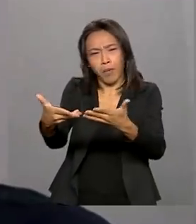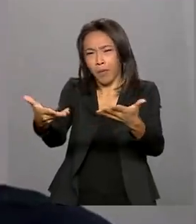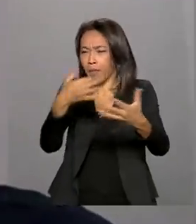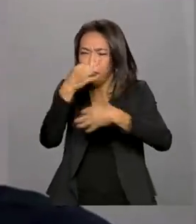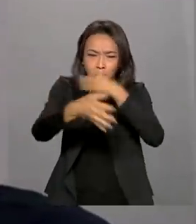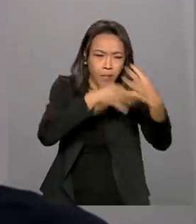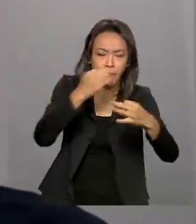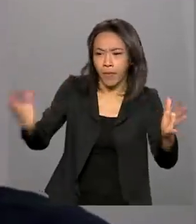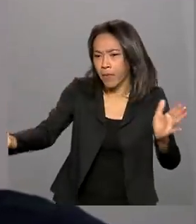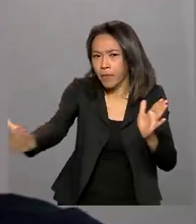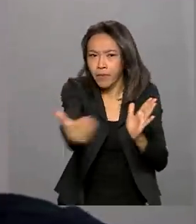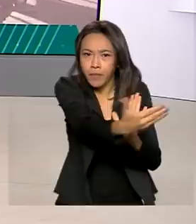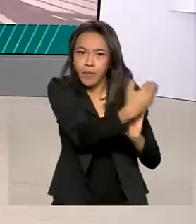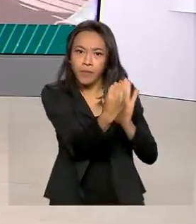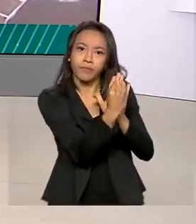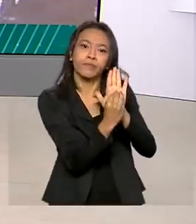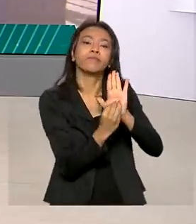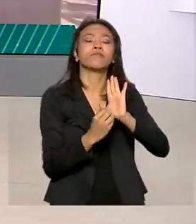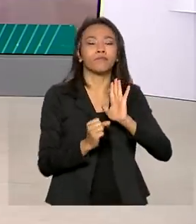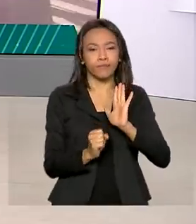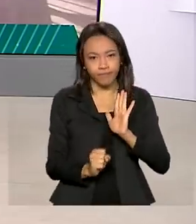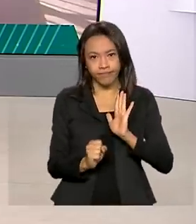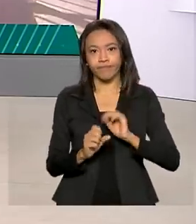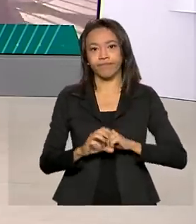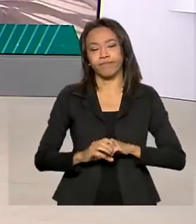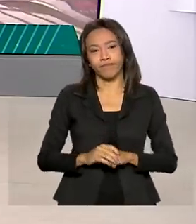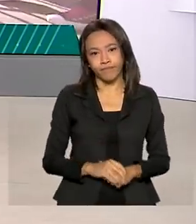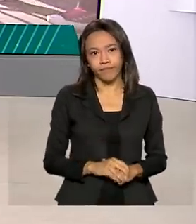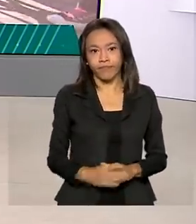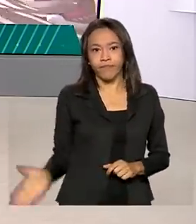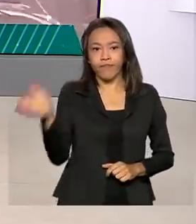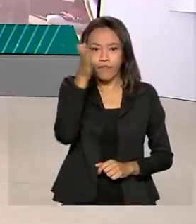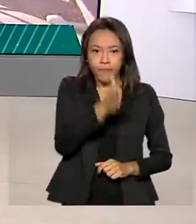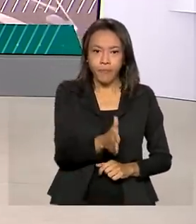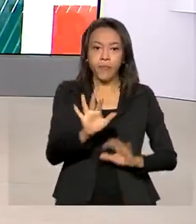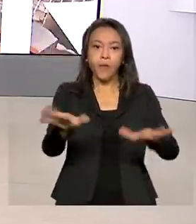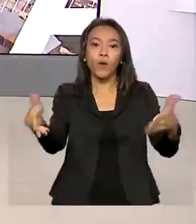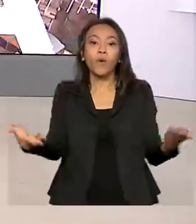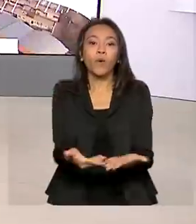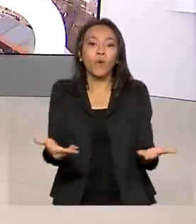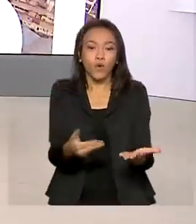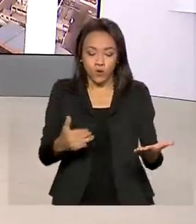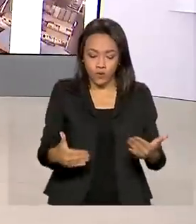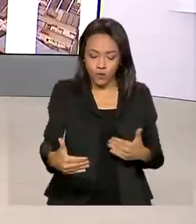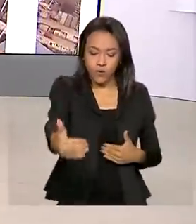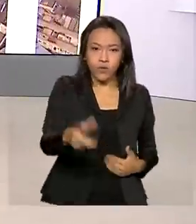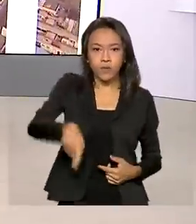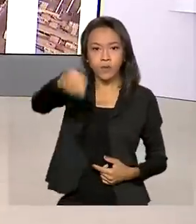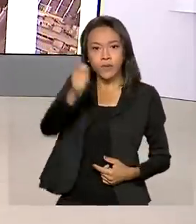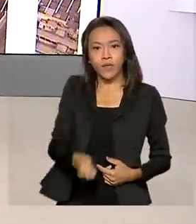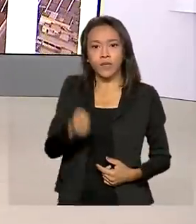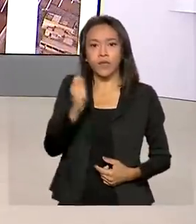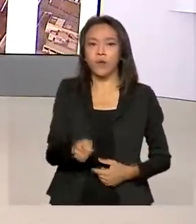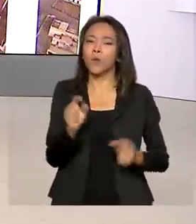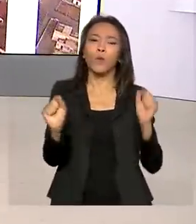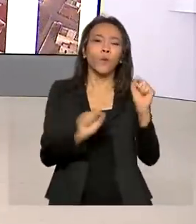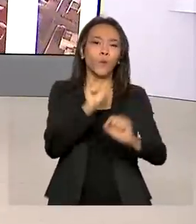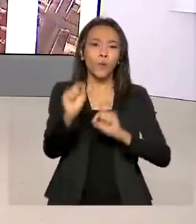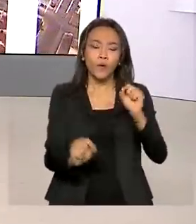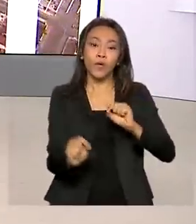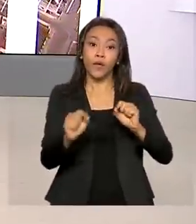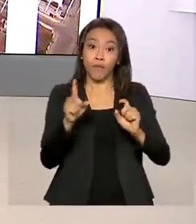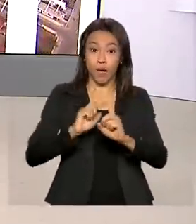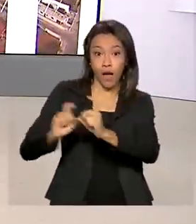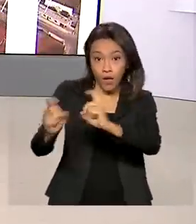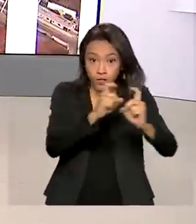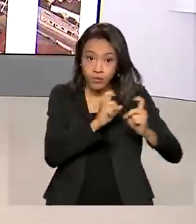aspectos da minuta. Será realizado hoje o leilão para a concessão do Parque Nacional do Iguaçu,